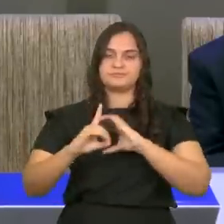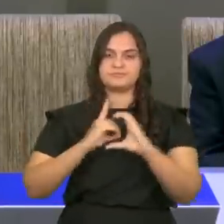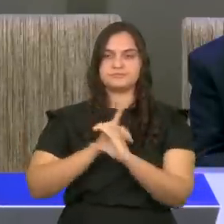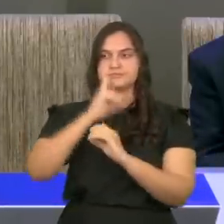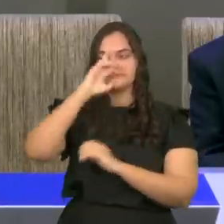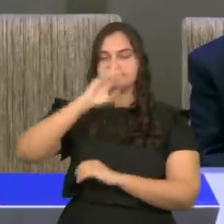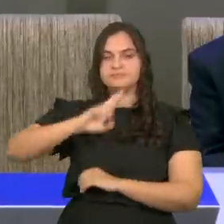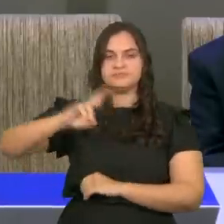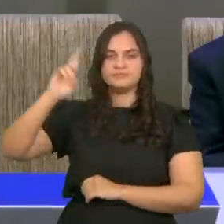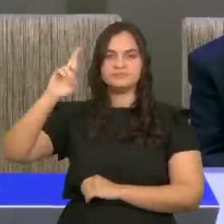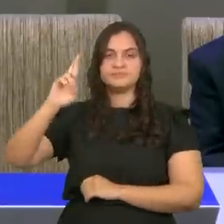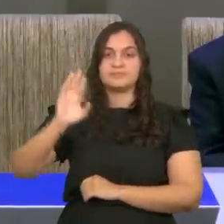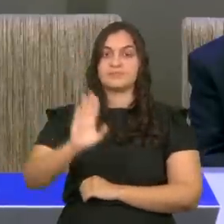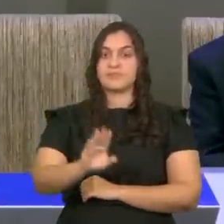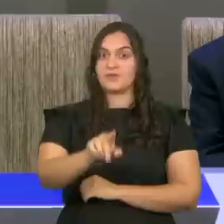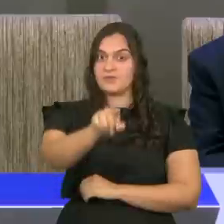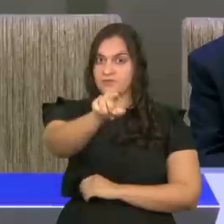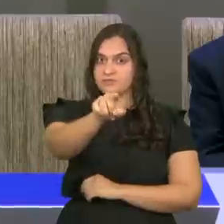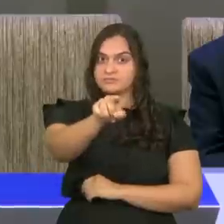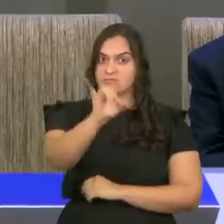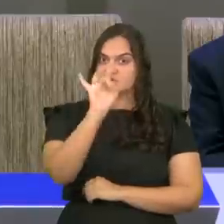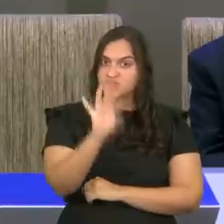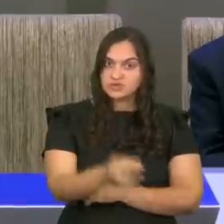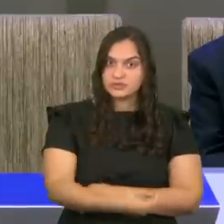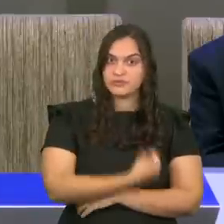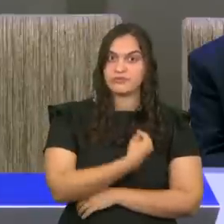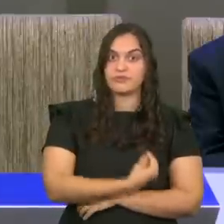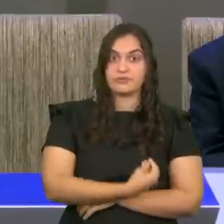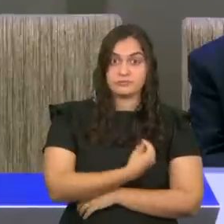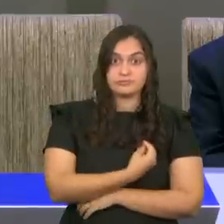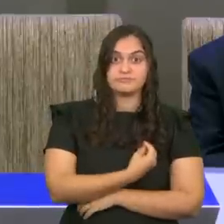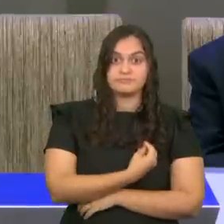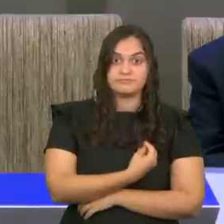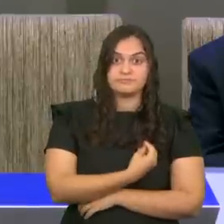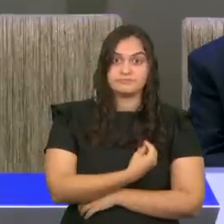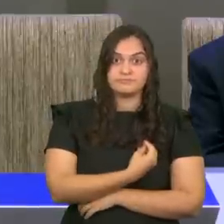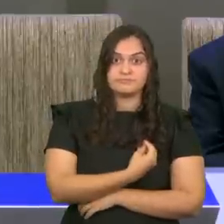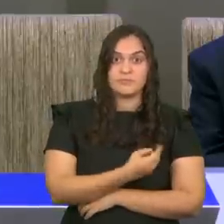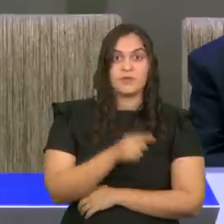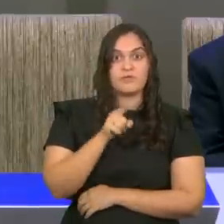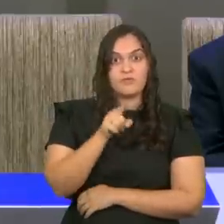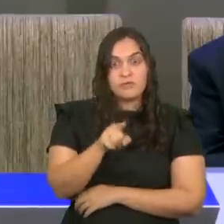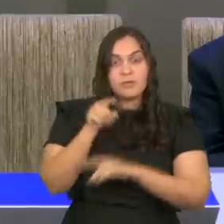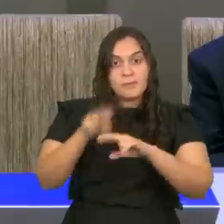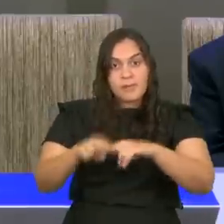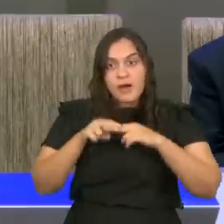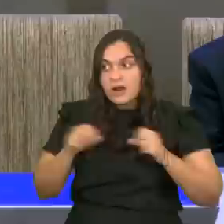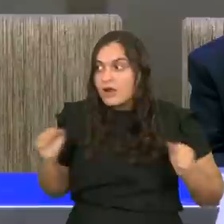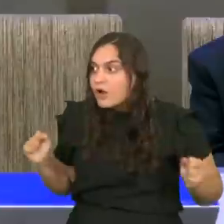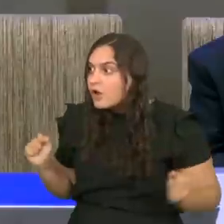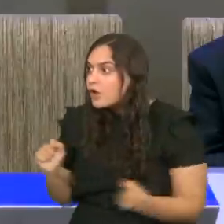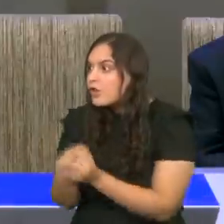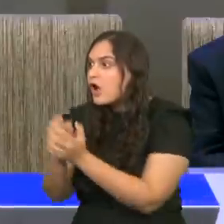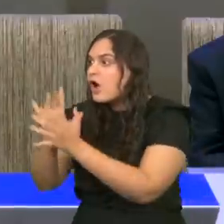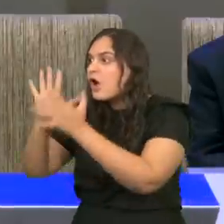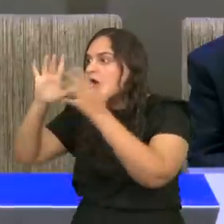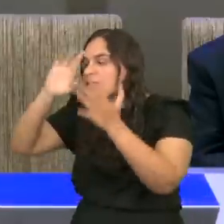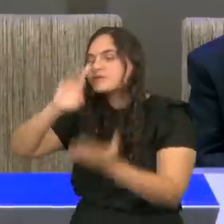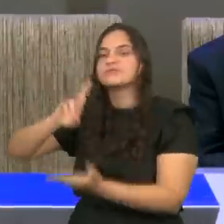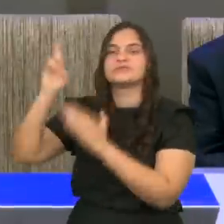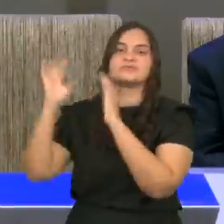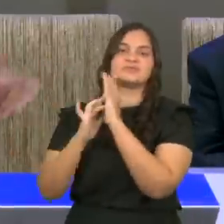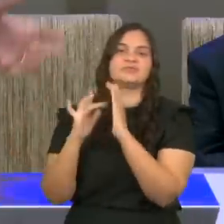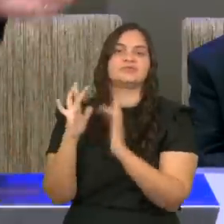Olha, você está vivo. Aleluia! É motivo de dar glória ao nome do Senhor Jesus.